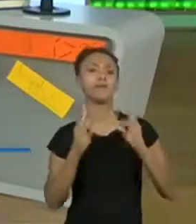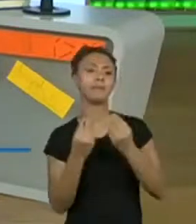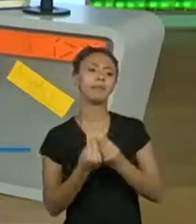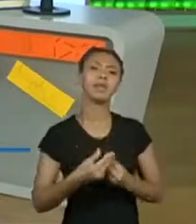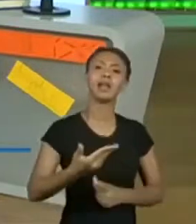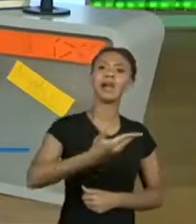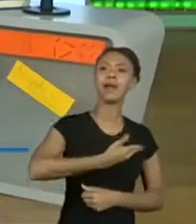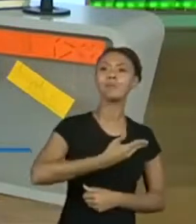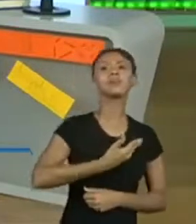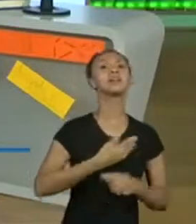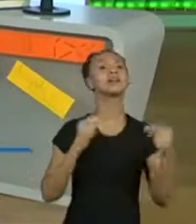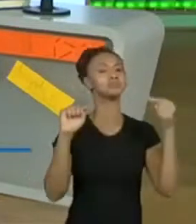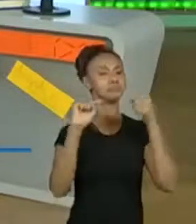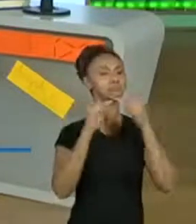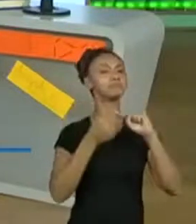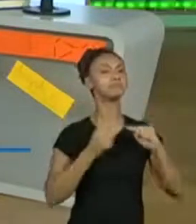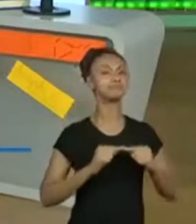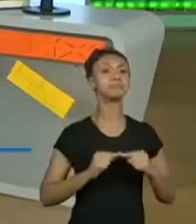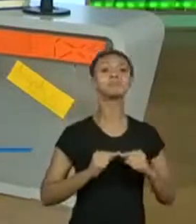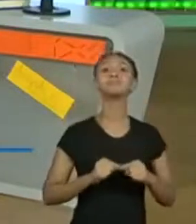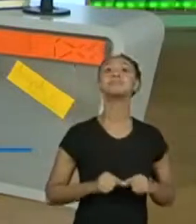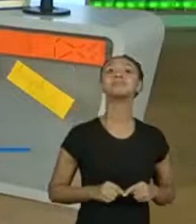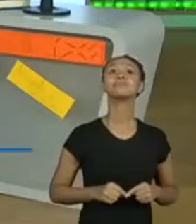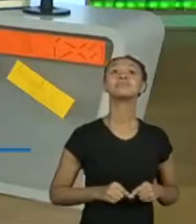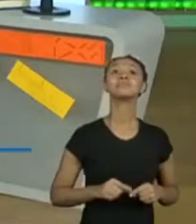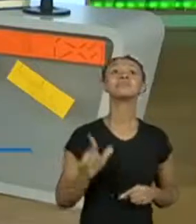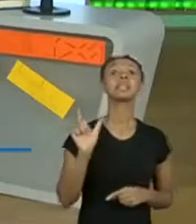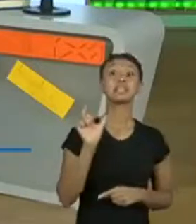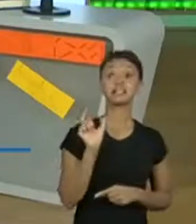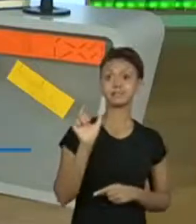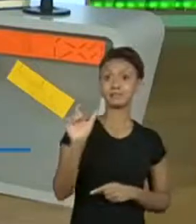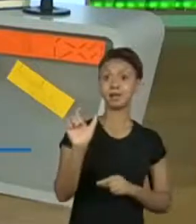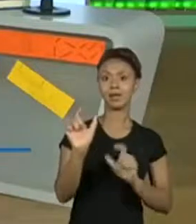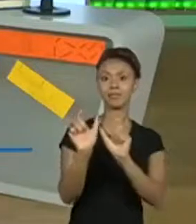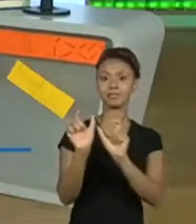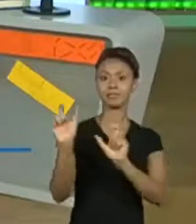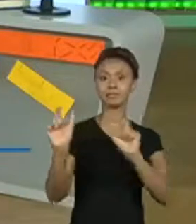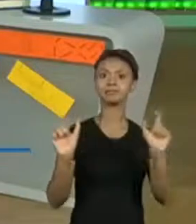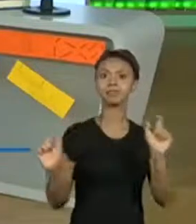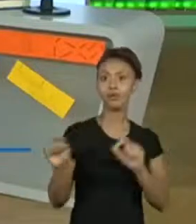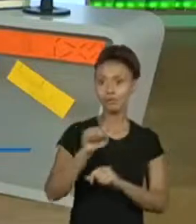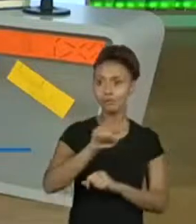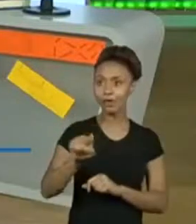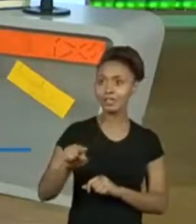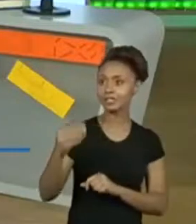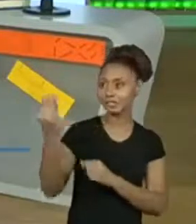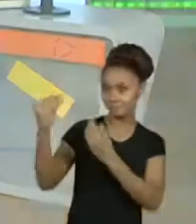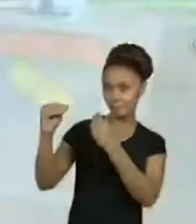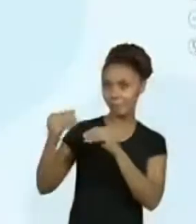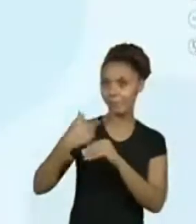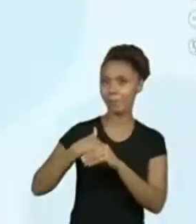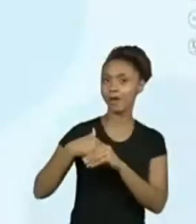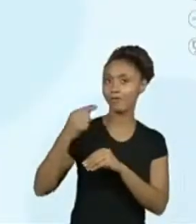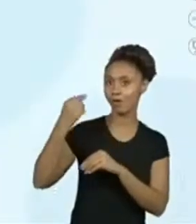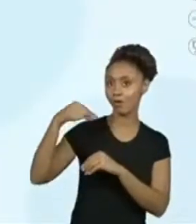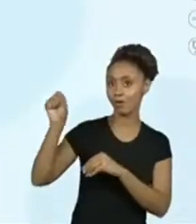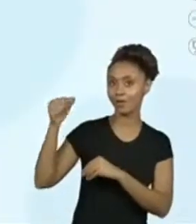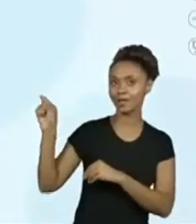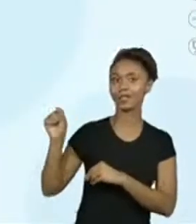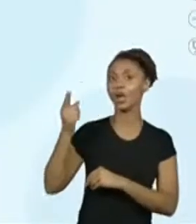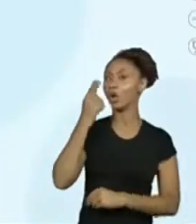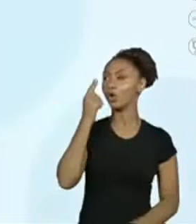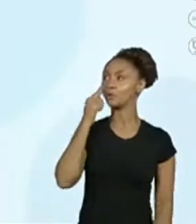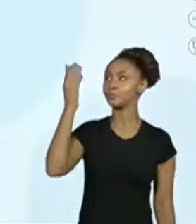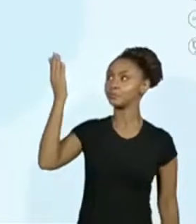relacionados. Eu vou destacar essas palavras que vocês já estão colocando. Olha aqui, ó.